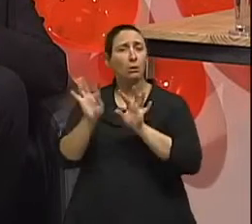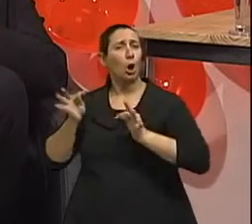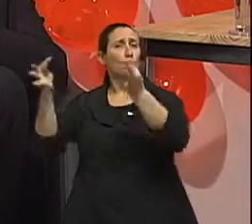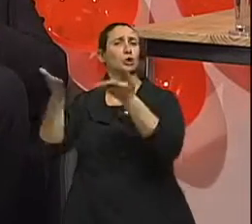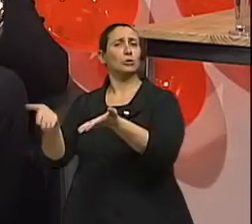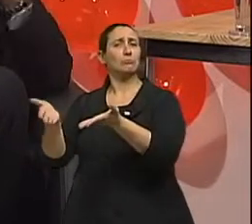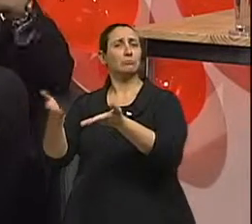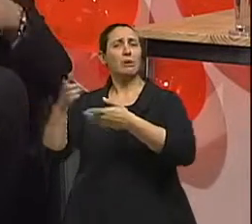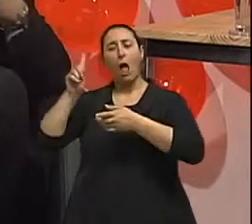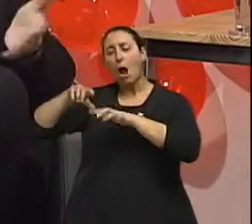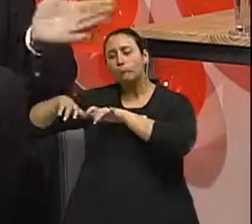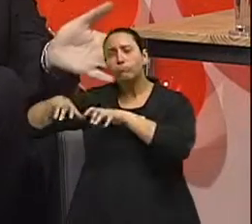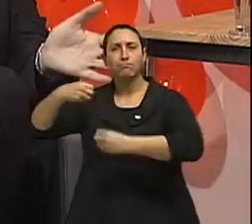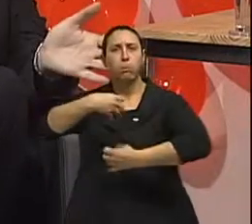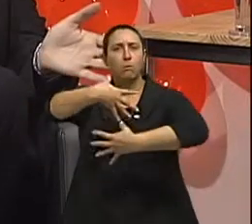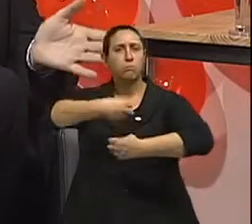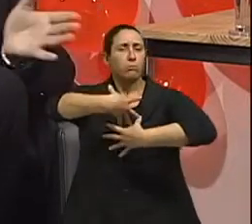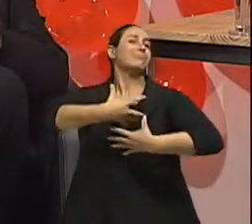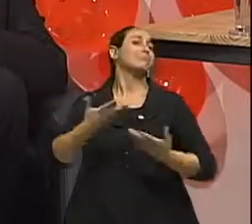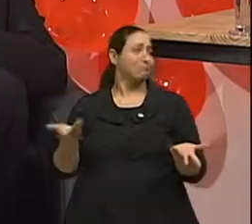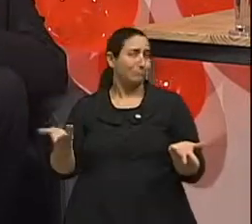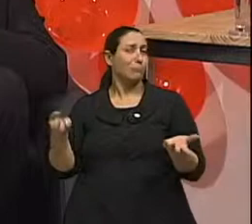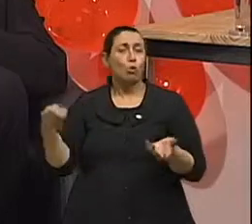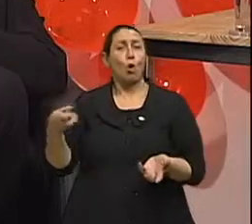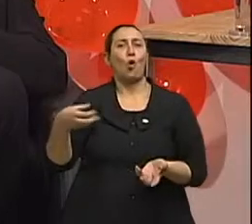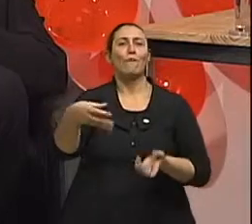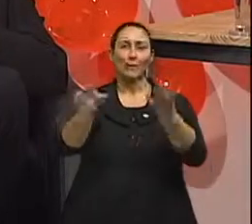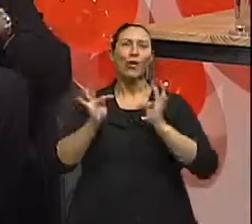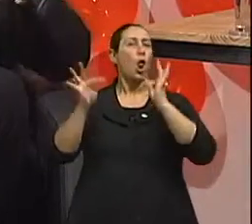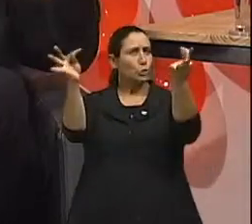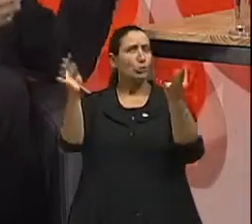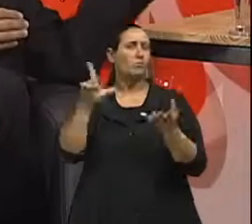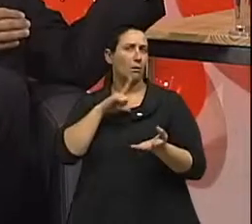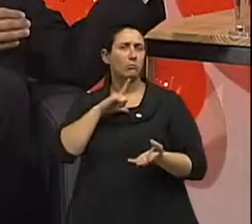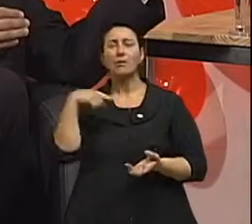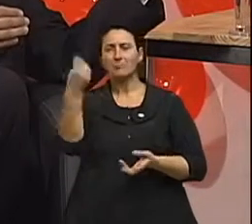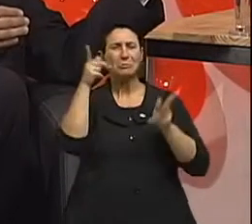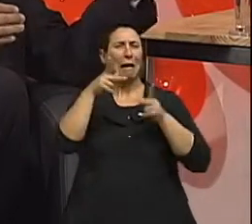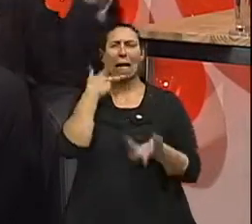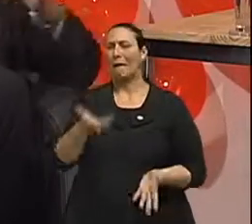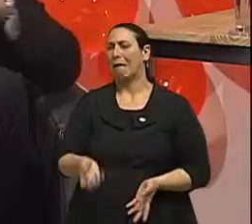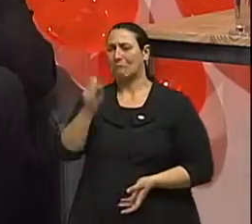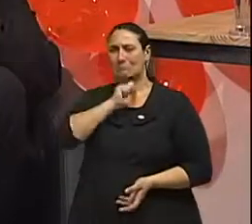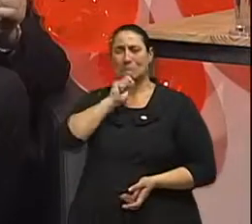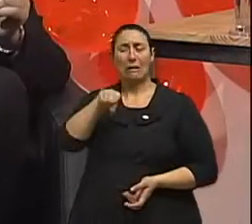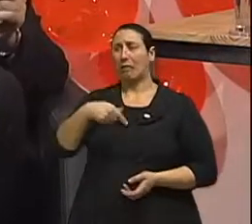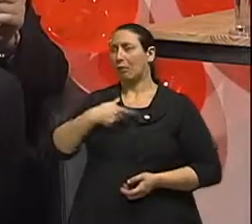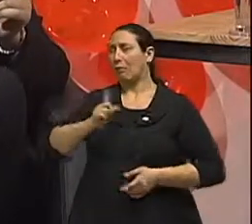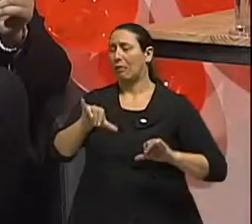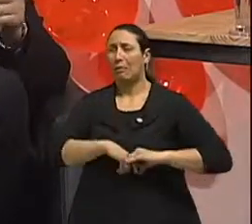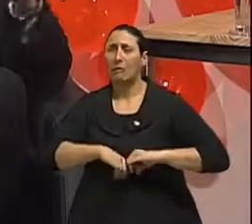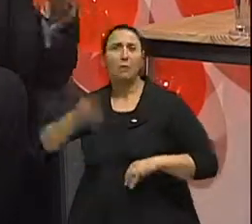ainda. foi tão ou mais surpreendente do que isso. Então, não se comparem a casos da década passada e tão pouco